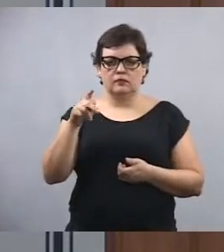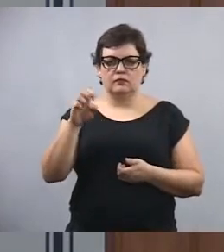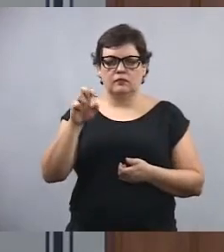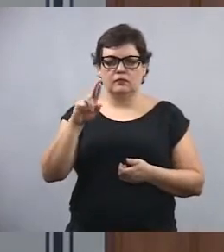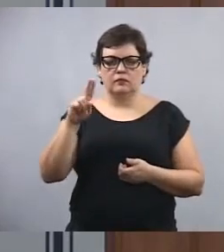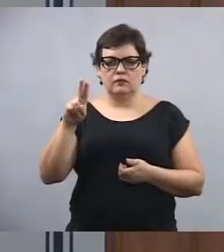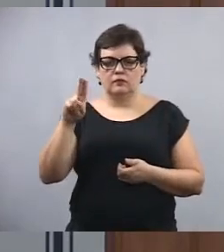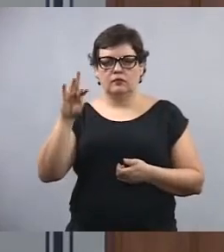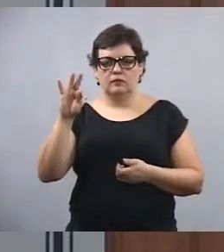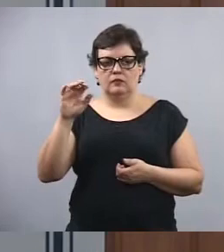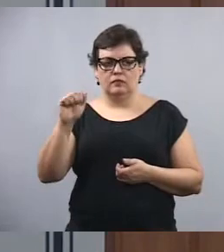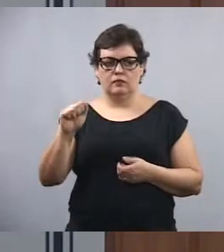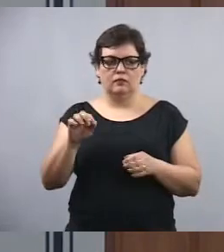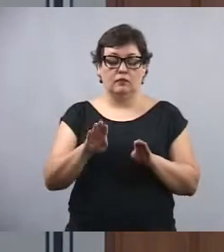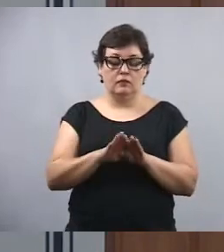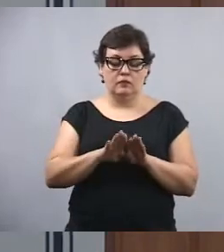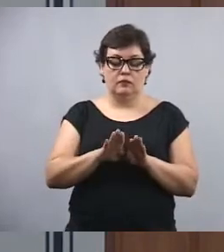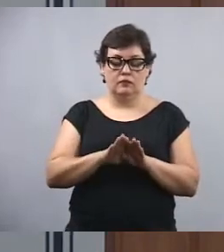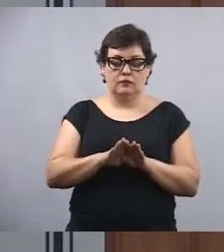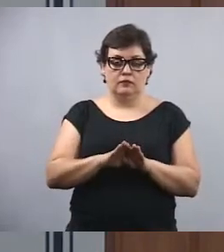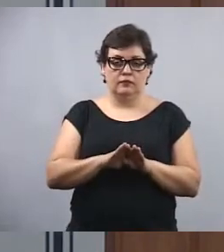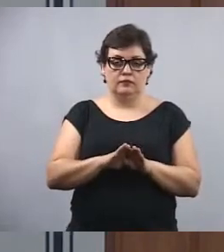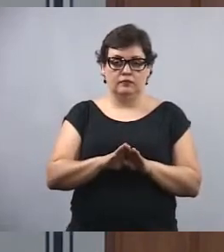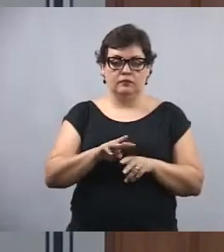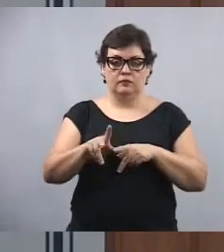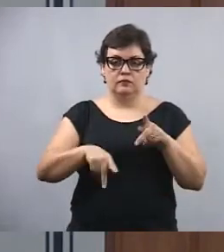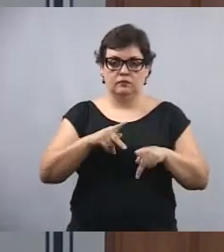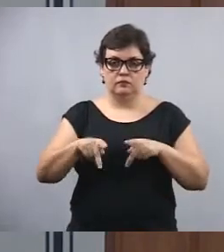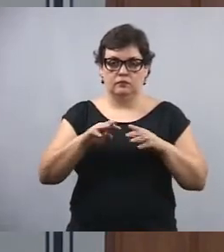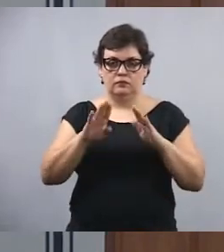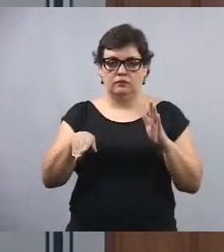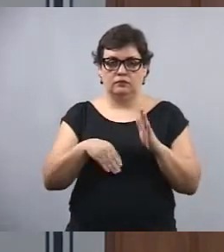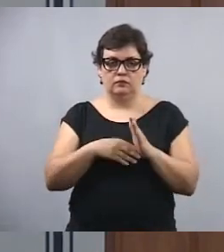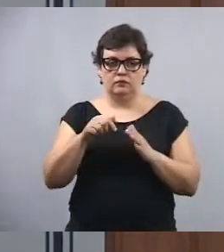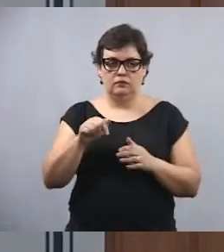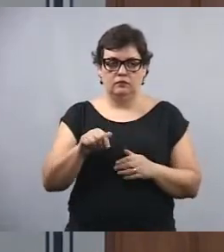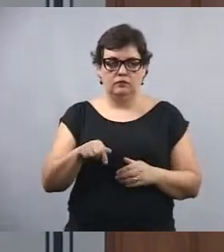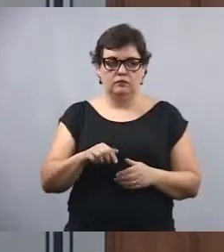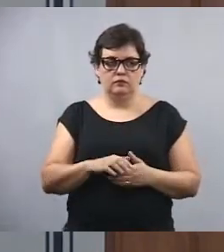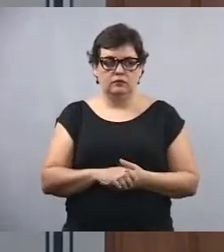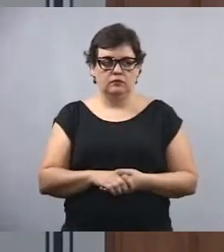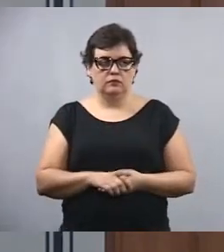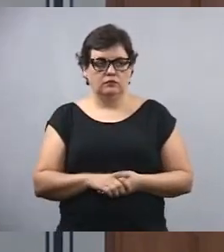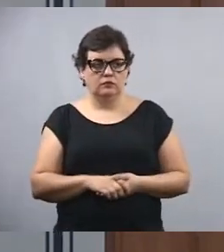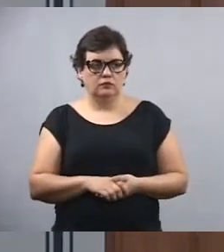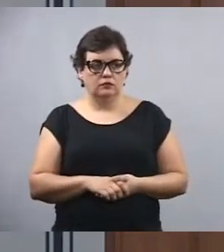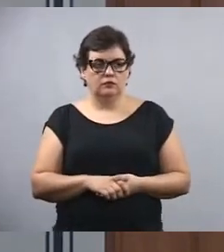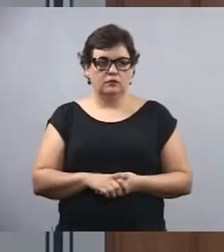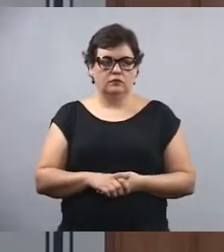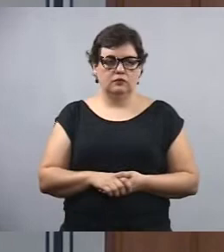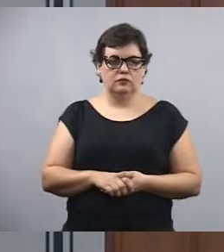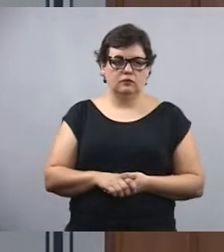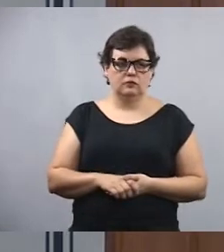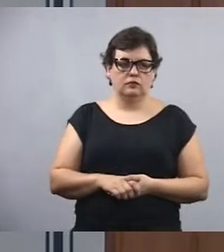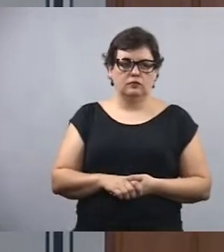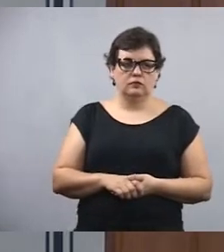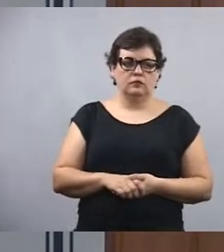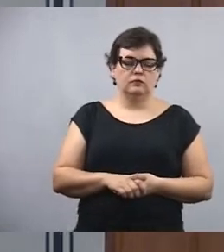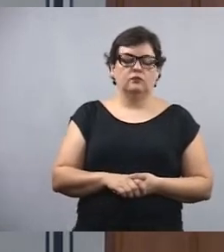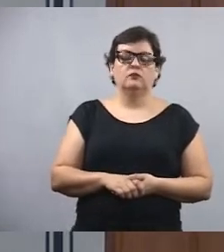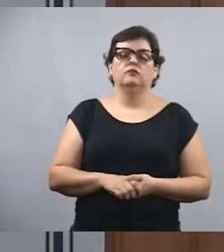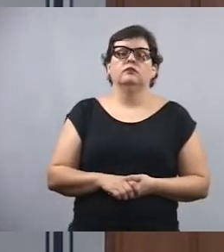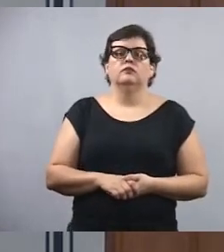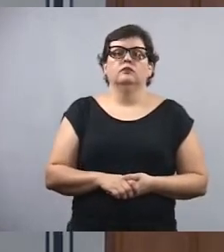Farias, que é morador da CKP Aeroporto, zona leste da cidade de Marília, do qual esse vereador